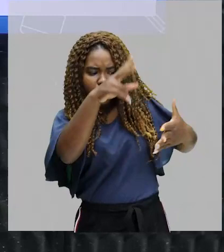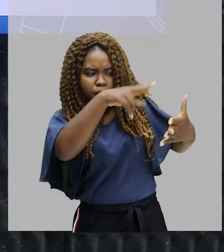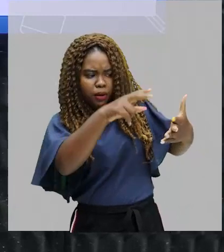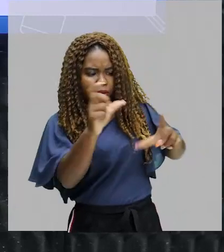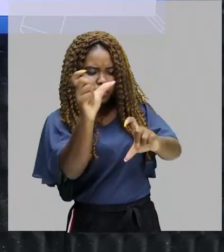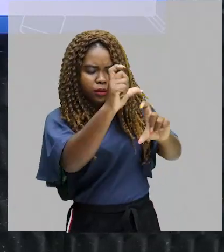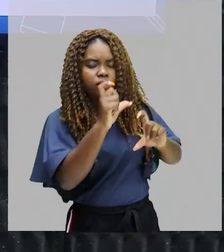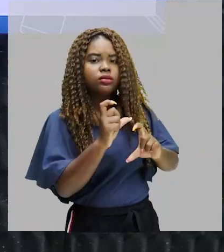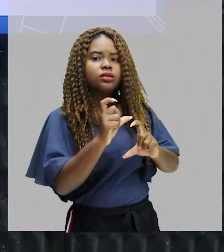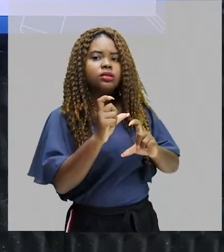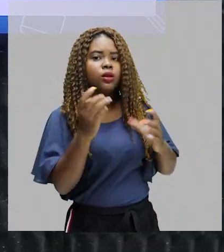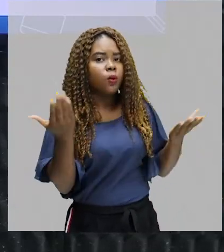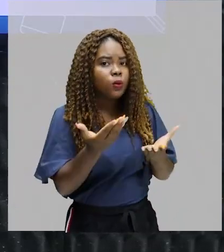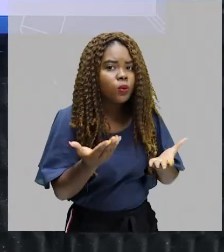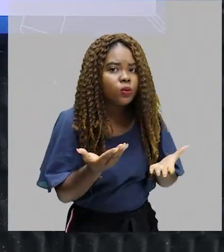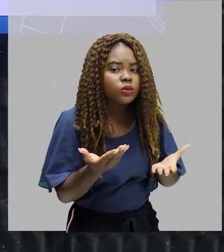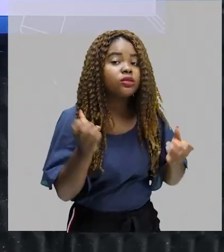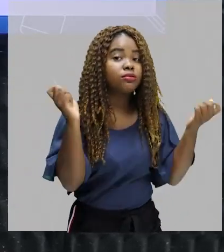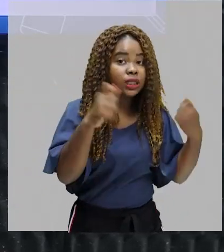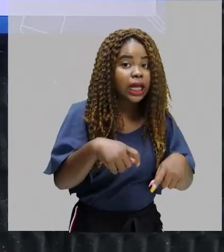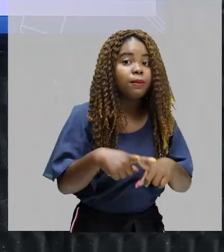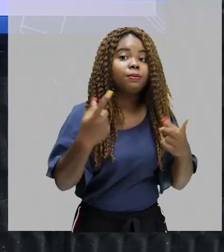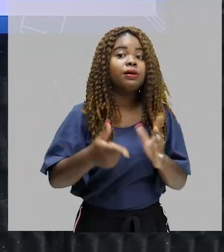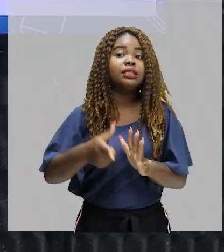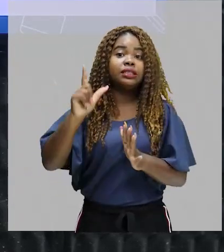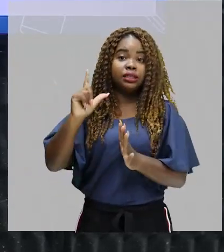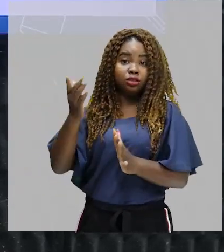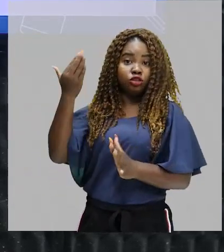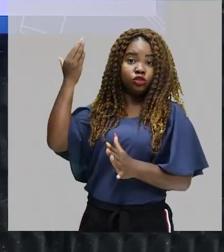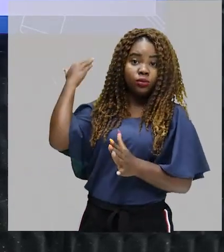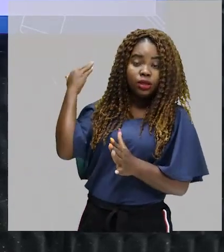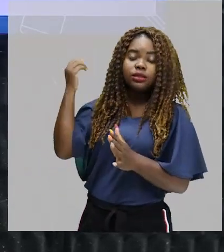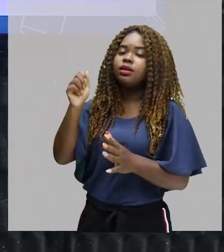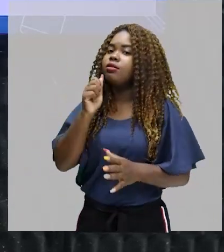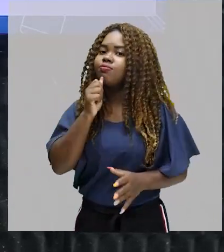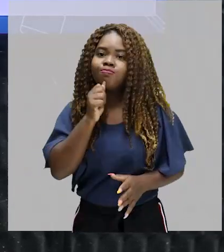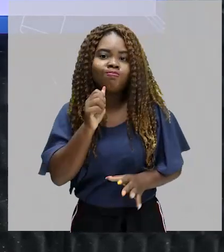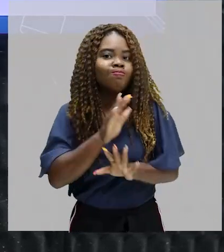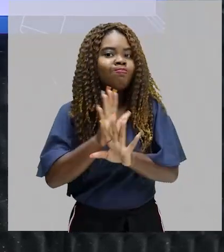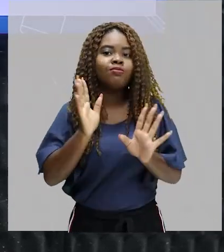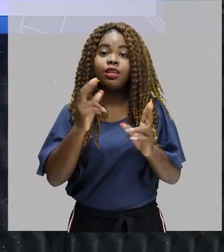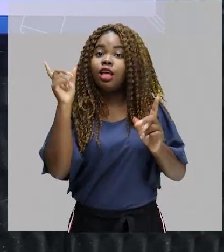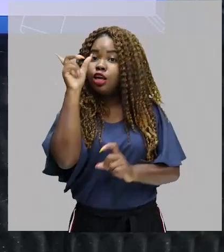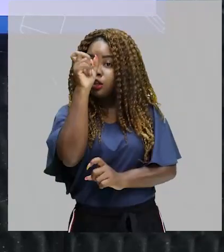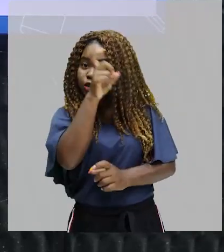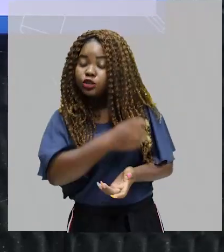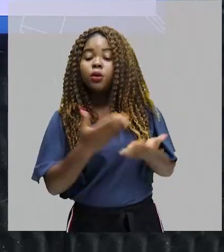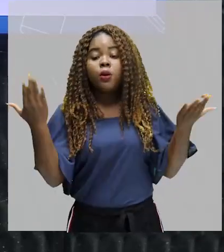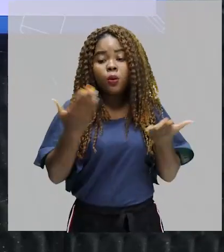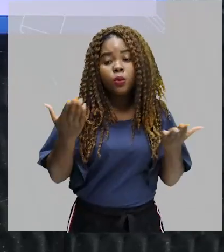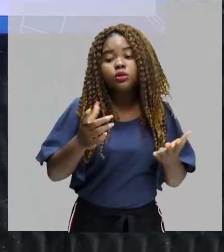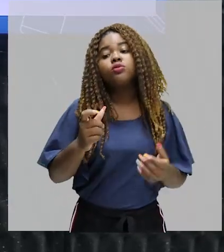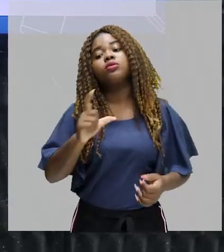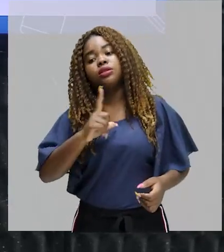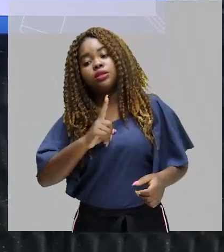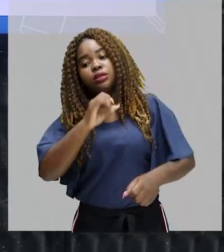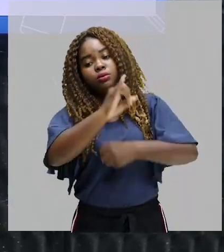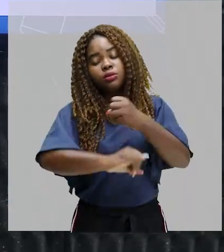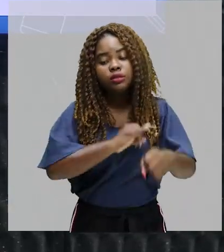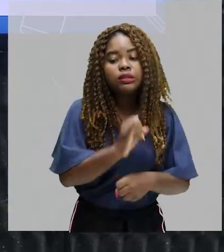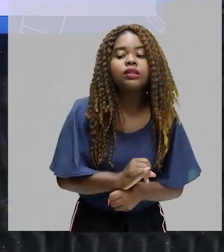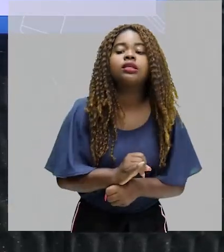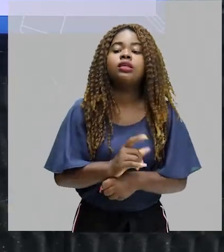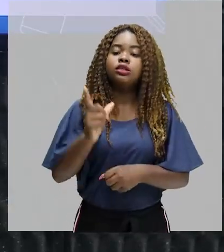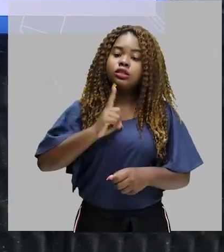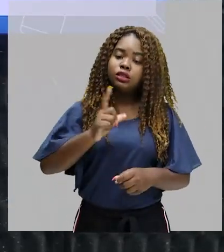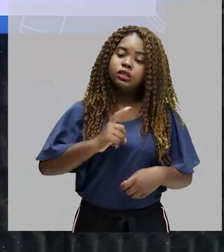por conta das indústrias, da tecnologia, da internet. Nós temos acesso tanto na forma digital, como na forma física.